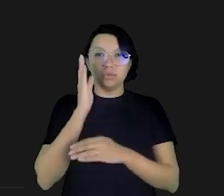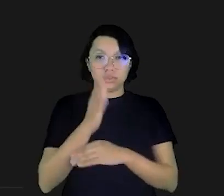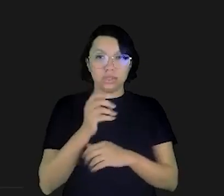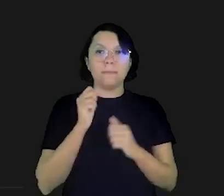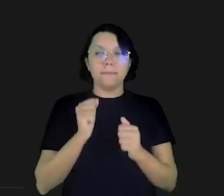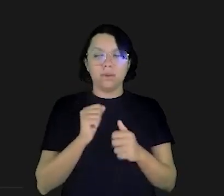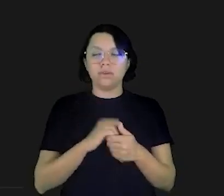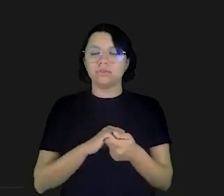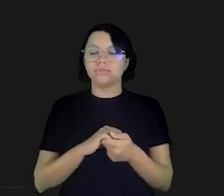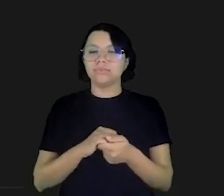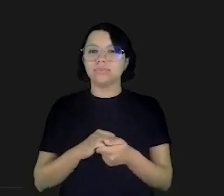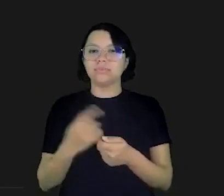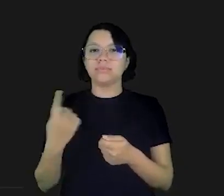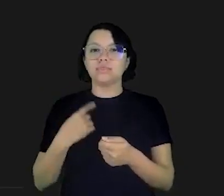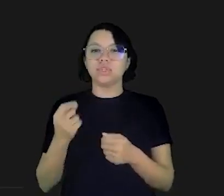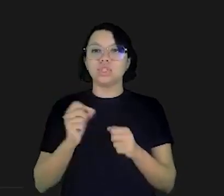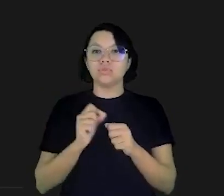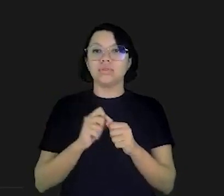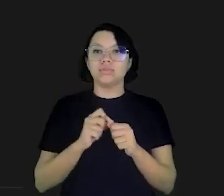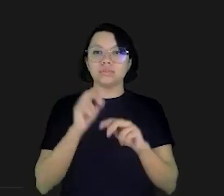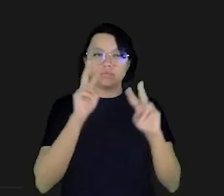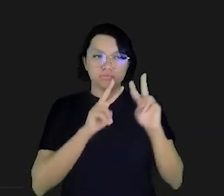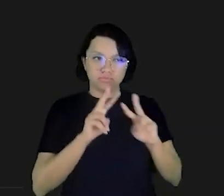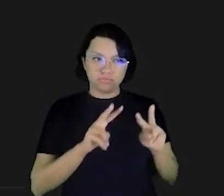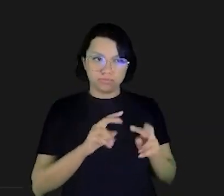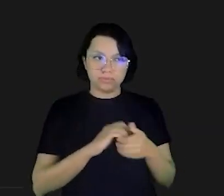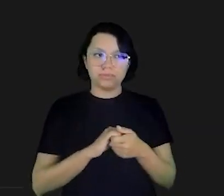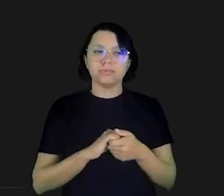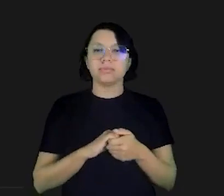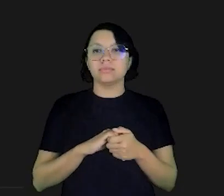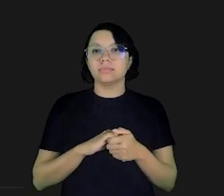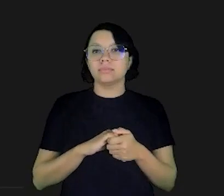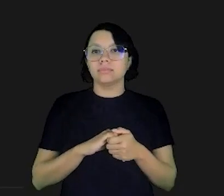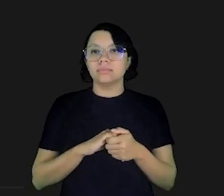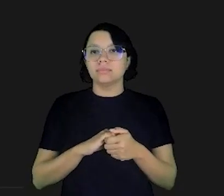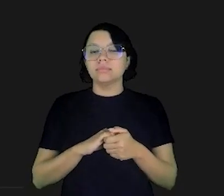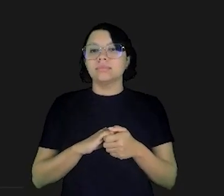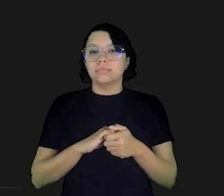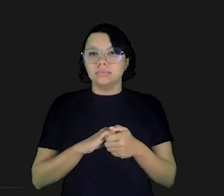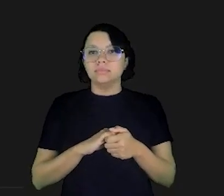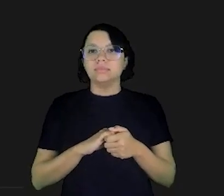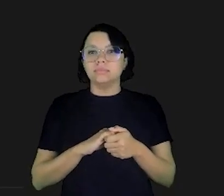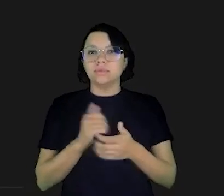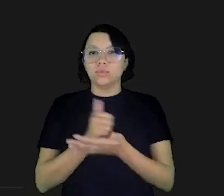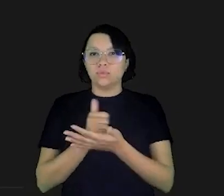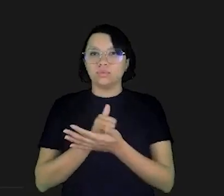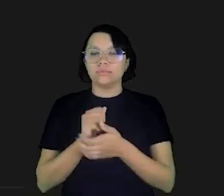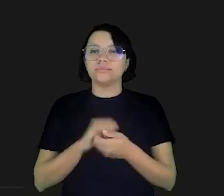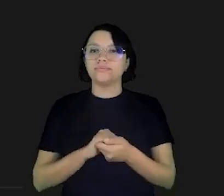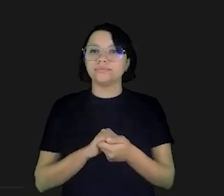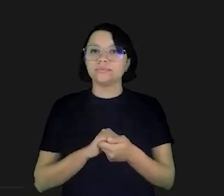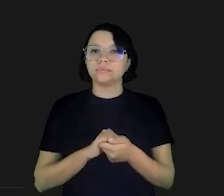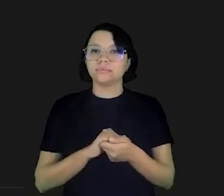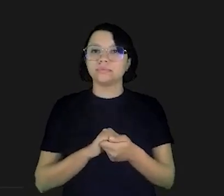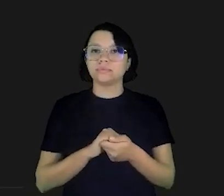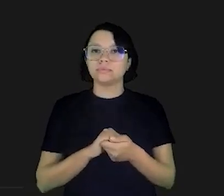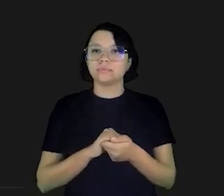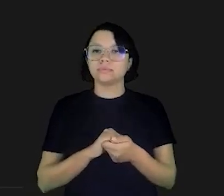a pergunta diretamente ao professor será bem-vindo a gente vai fazer aqui a triagem e a moderação